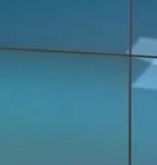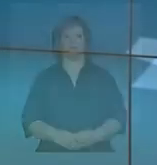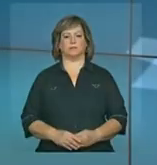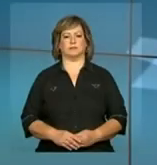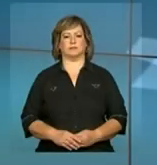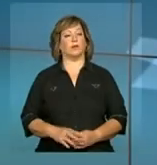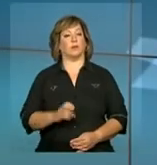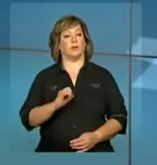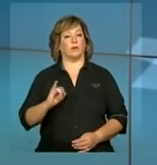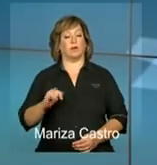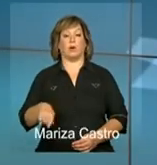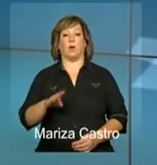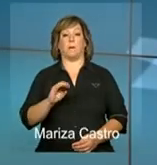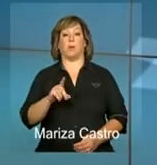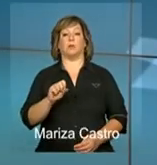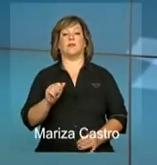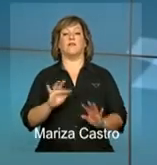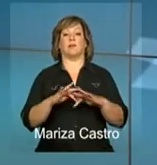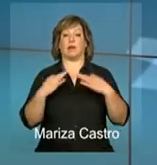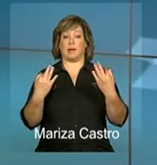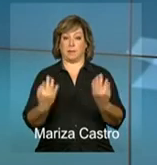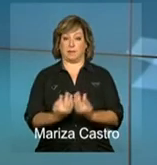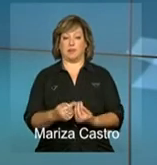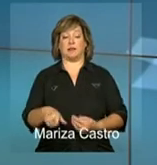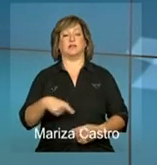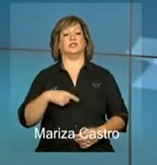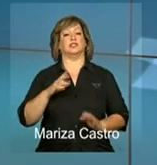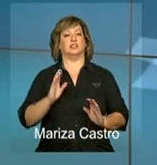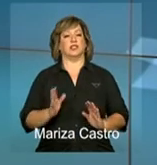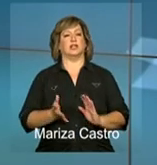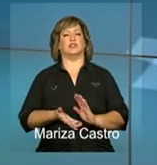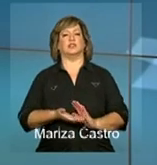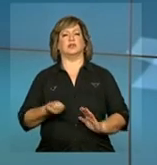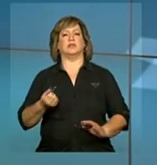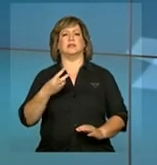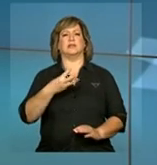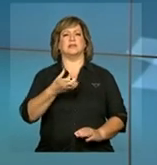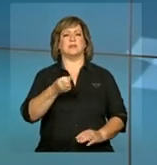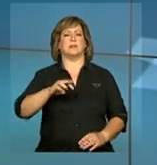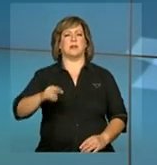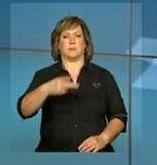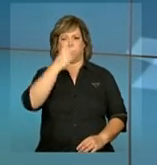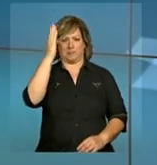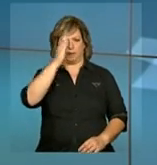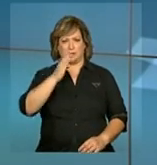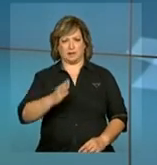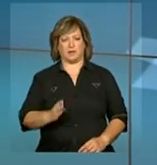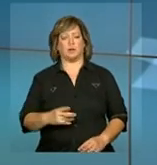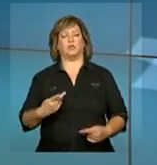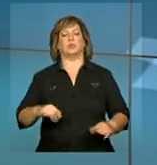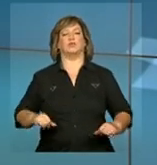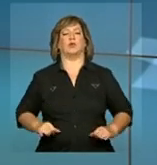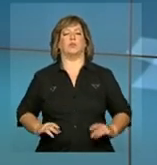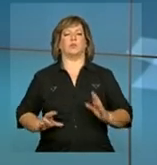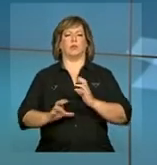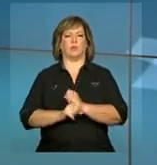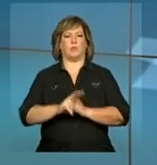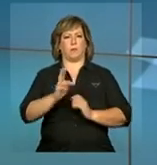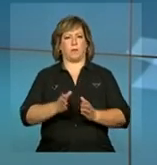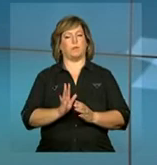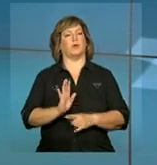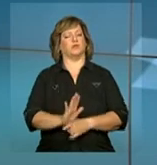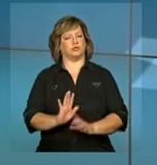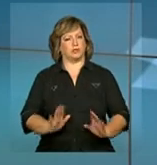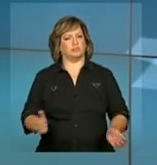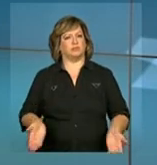Olá, o Bolsa Família já tirou 36 milhões de brasileiros da extrema pobreza, segundo dados do governo